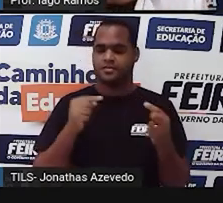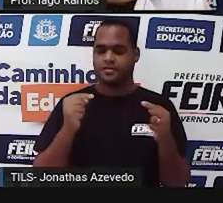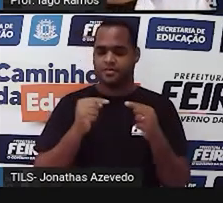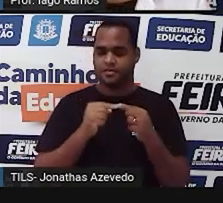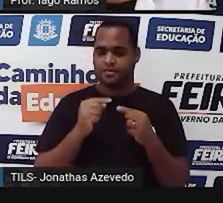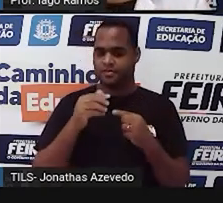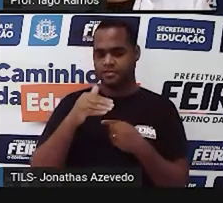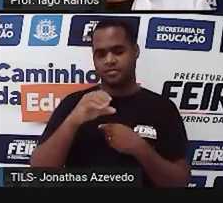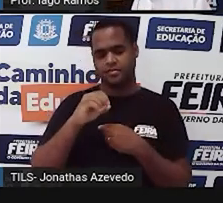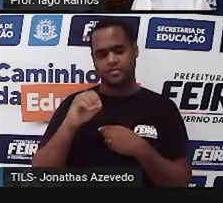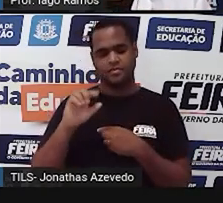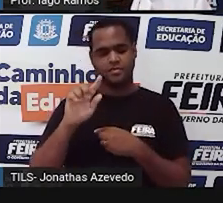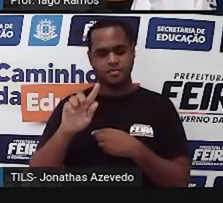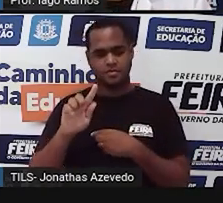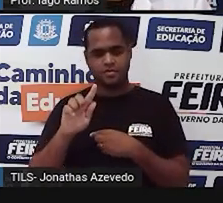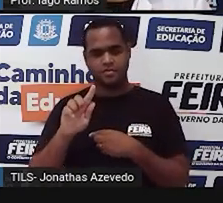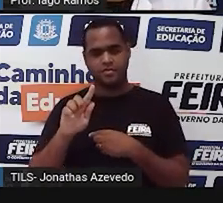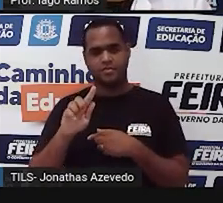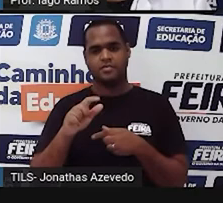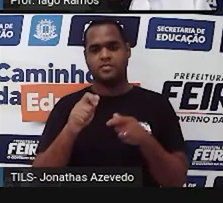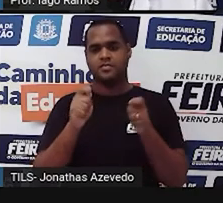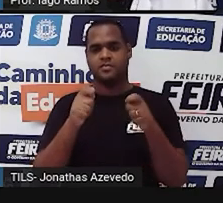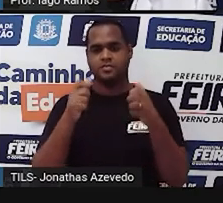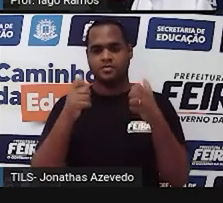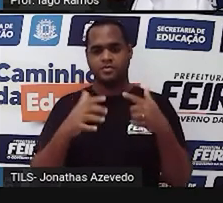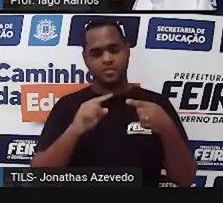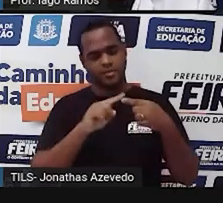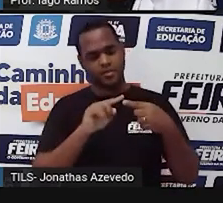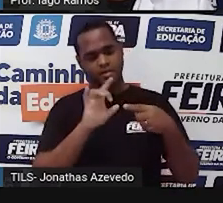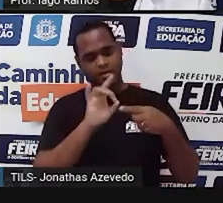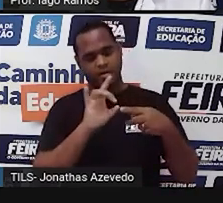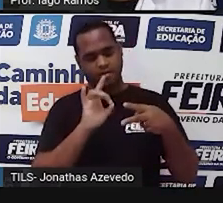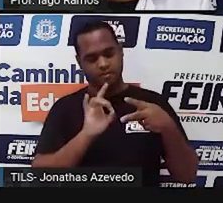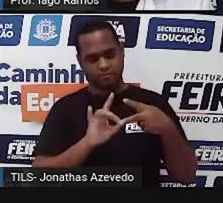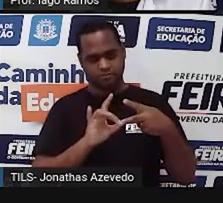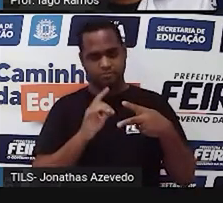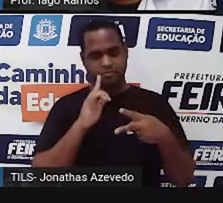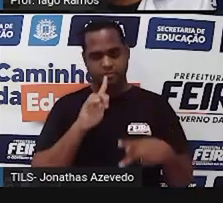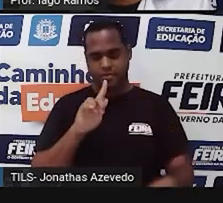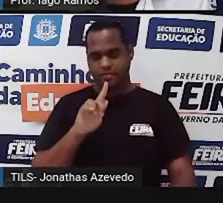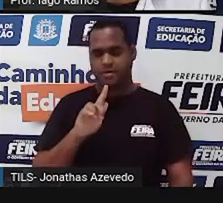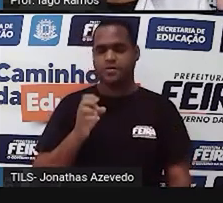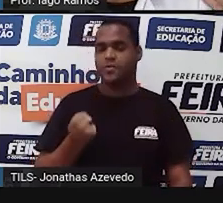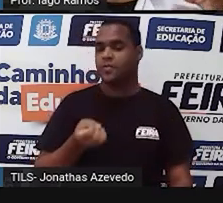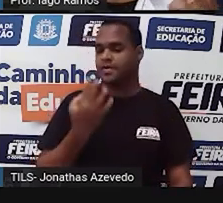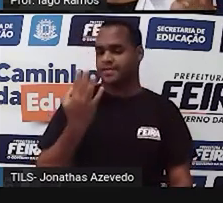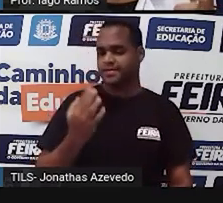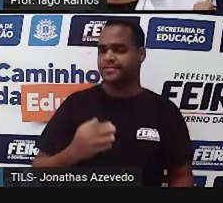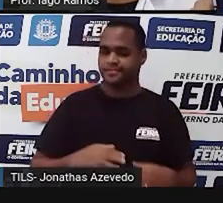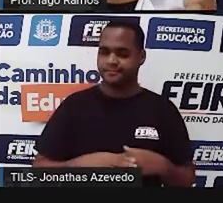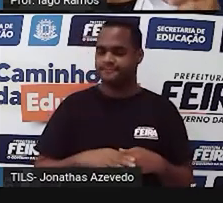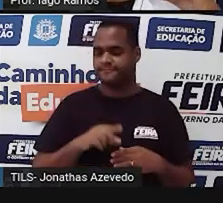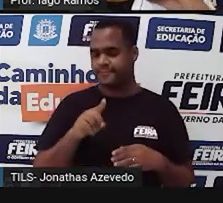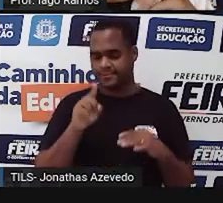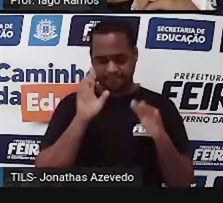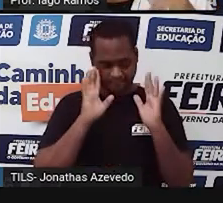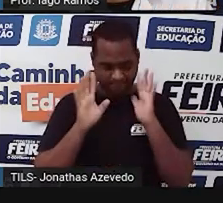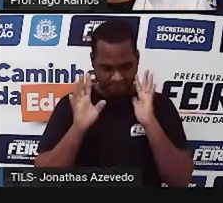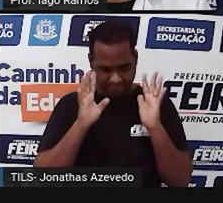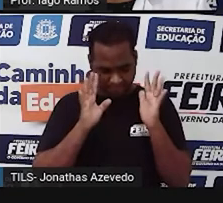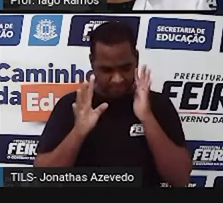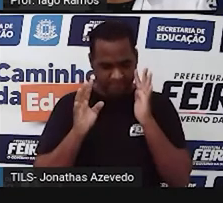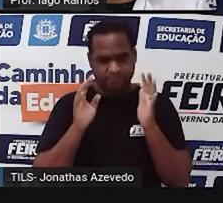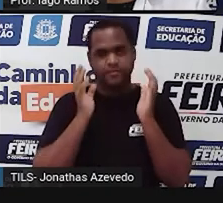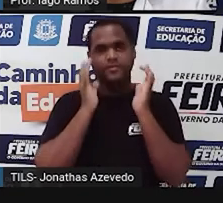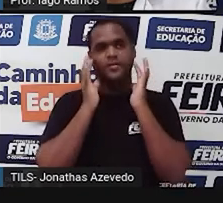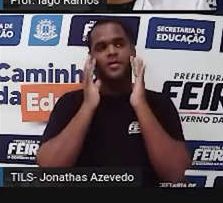gramas, cada uma tem que ter quantos gramas? E aí você está pensando e está